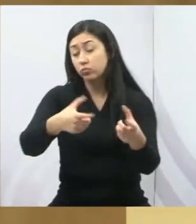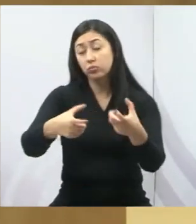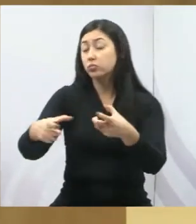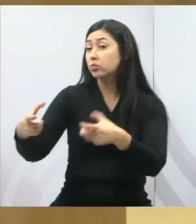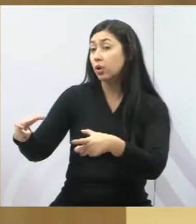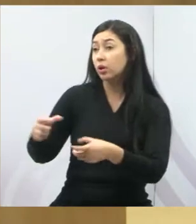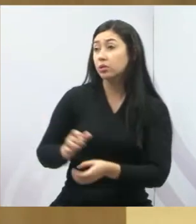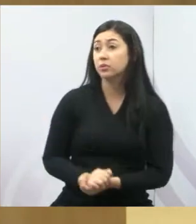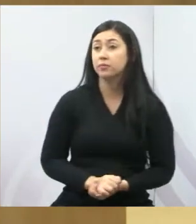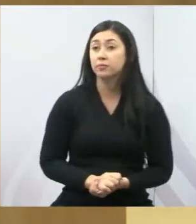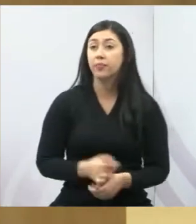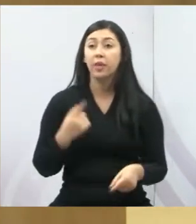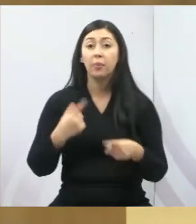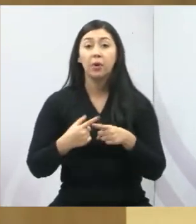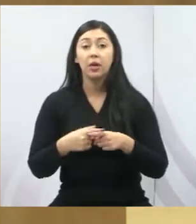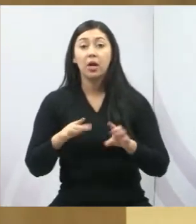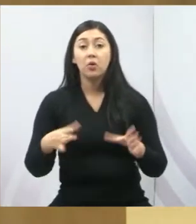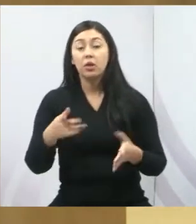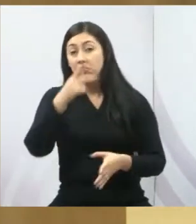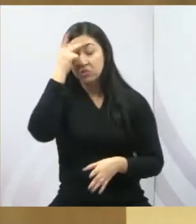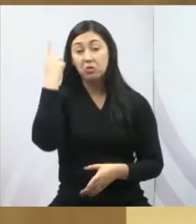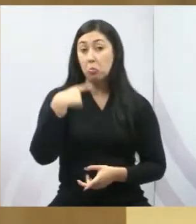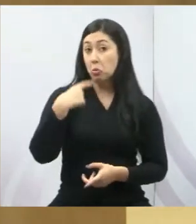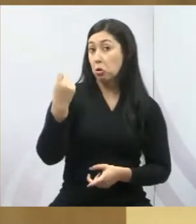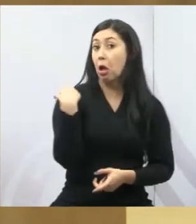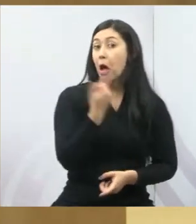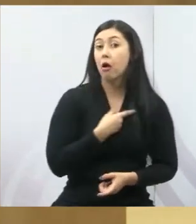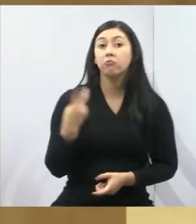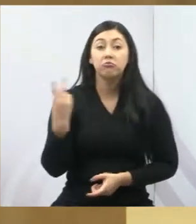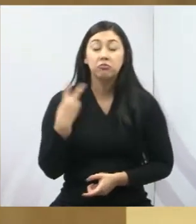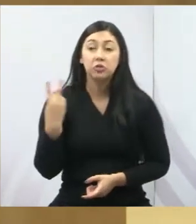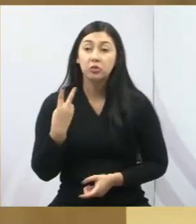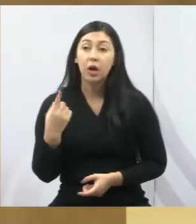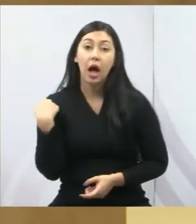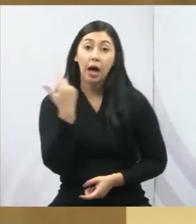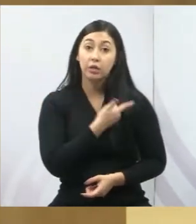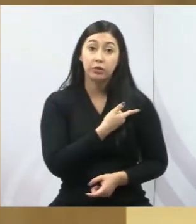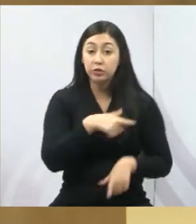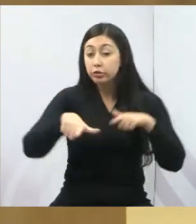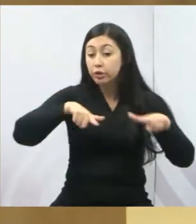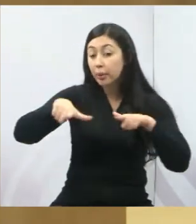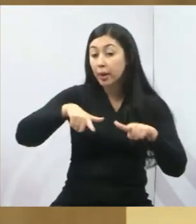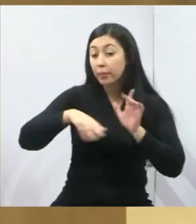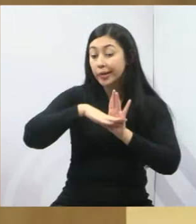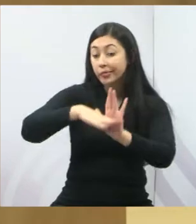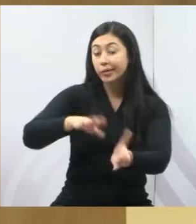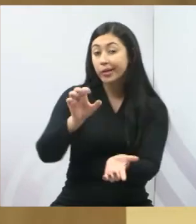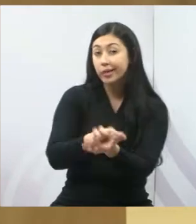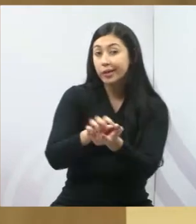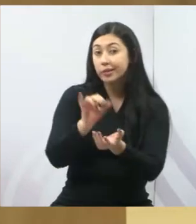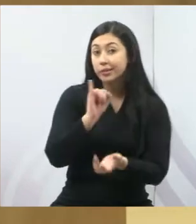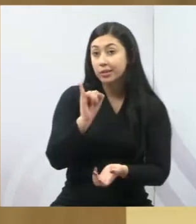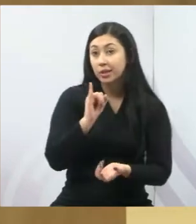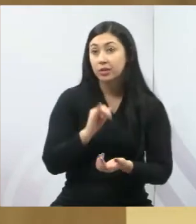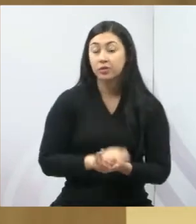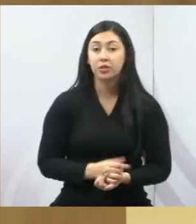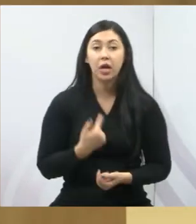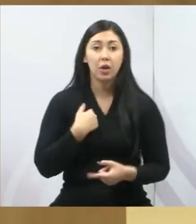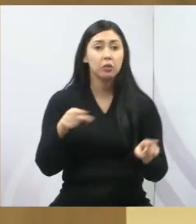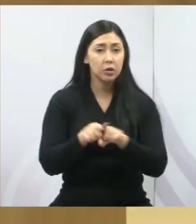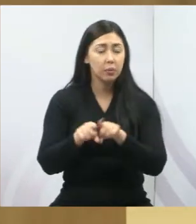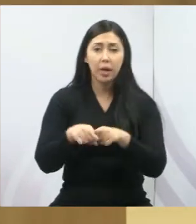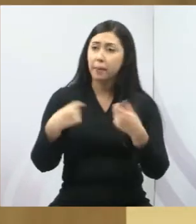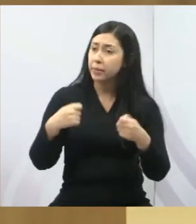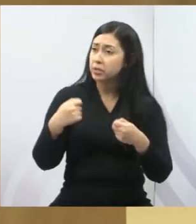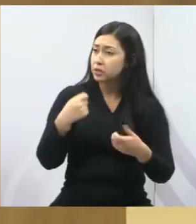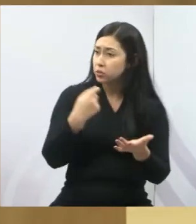Porque quando a gente é eleito vereador, a gente passa a ser eleito vereador da cidade. E aí eu também tenho que ter o compromisso com